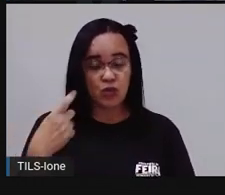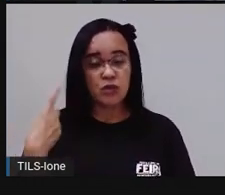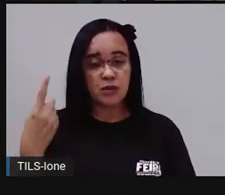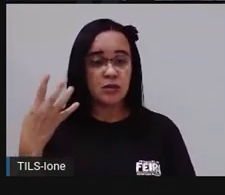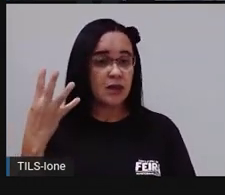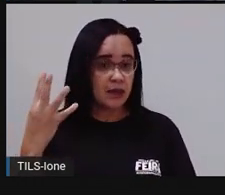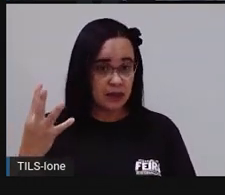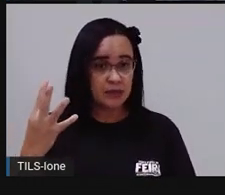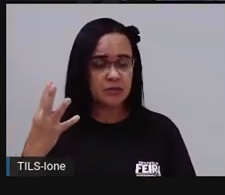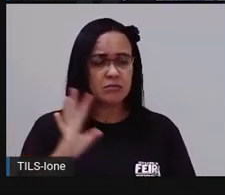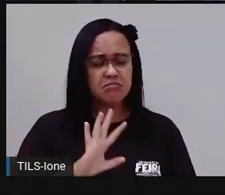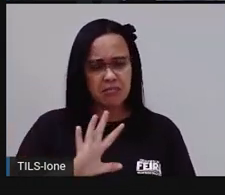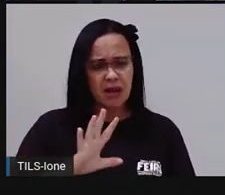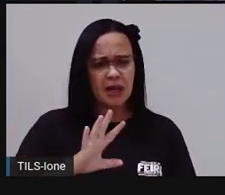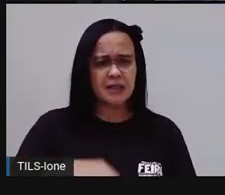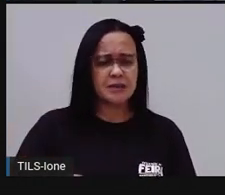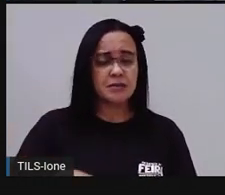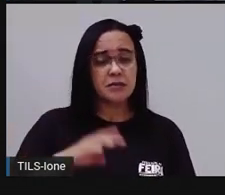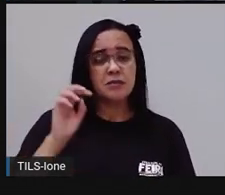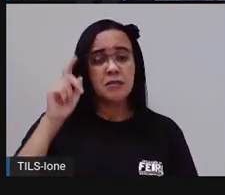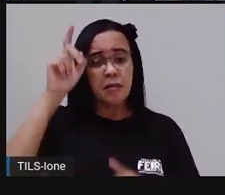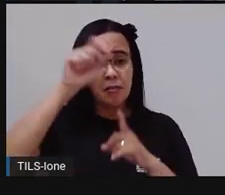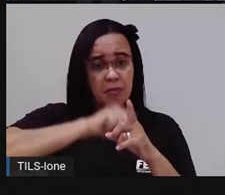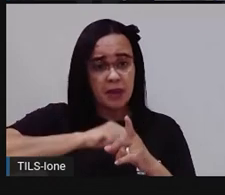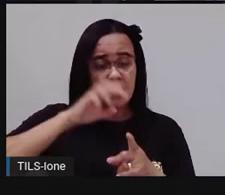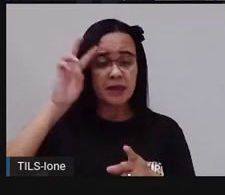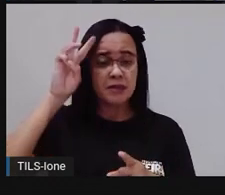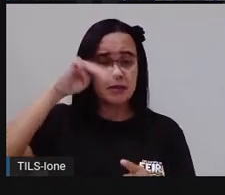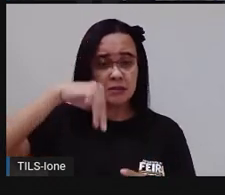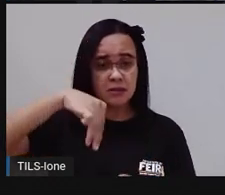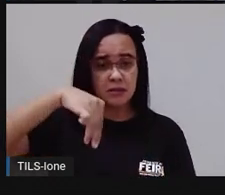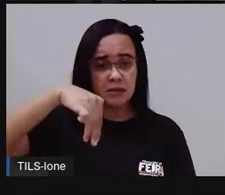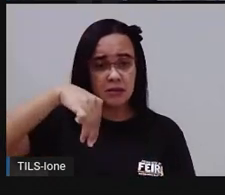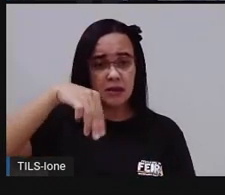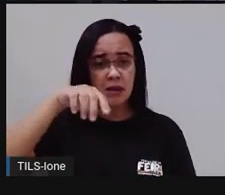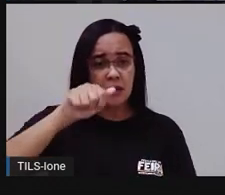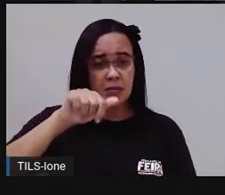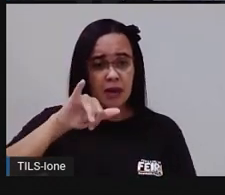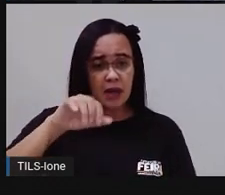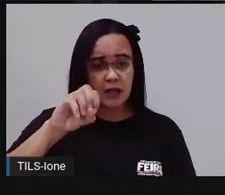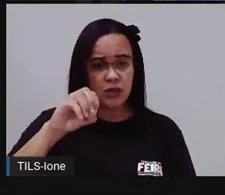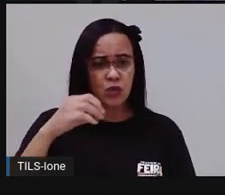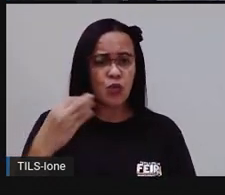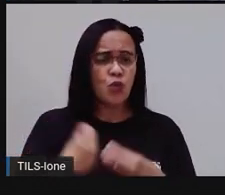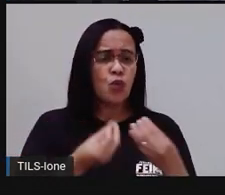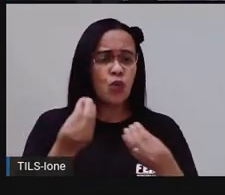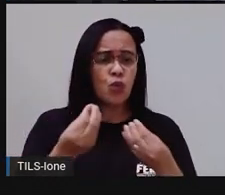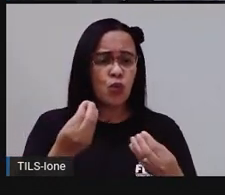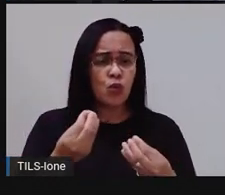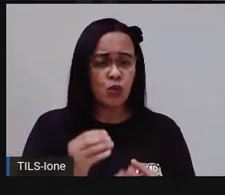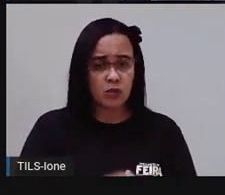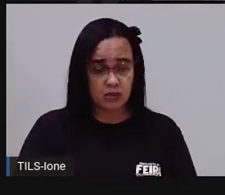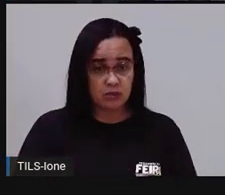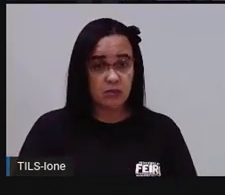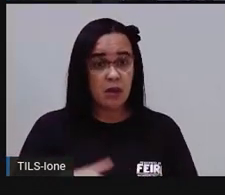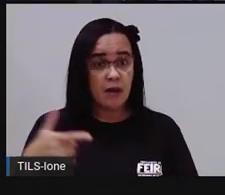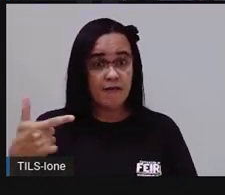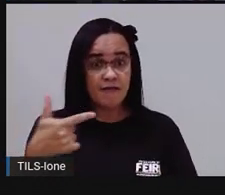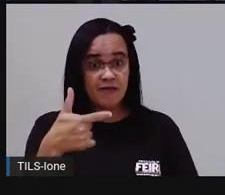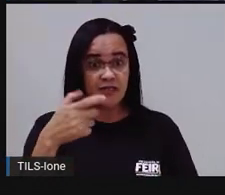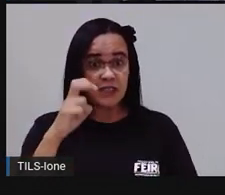no mês de maio, ó, consumiu quanto? Você consegue ver o número que está aqui? Consumiu 25.